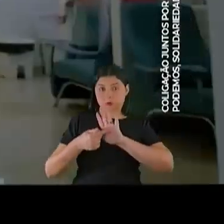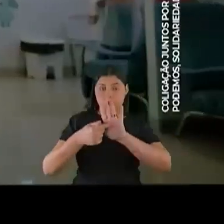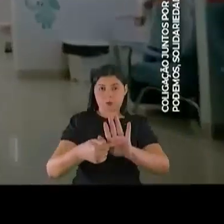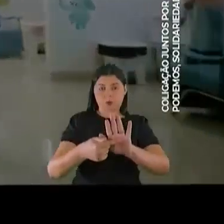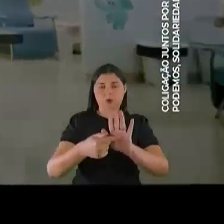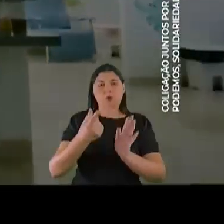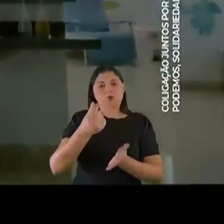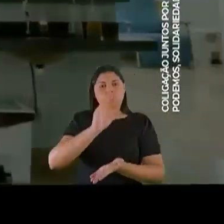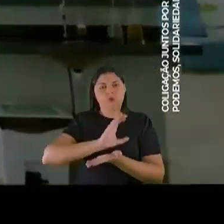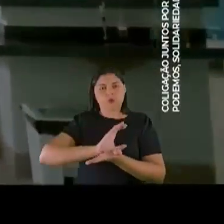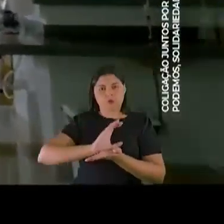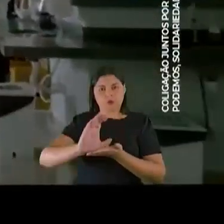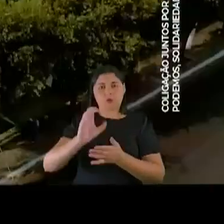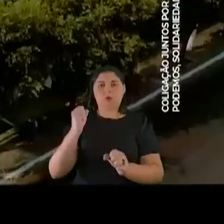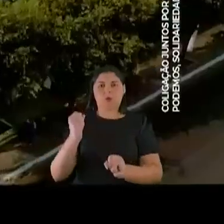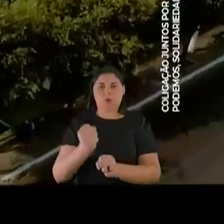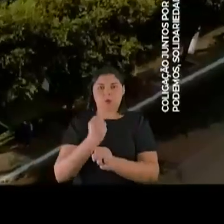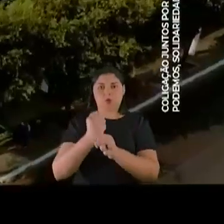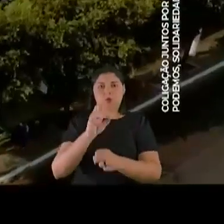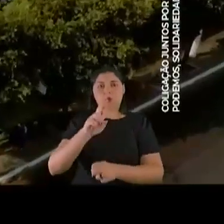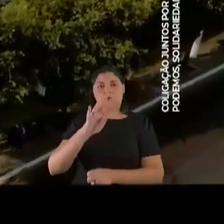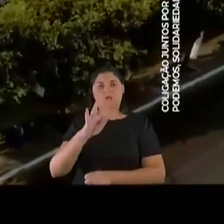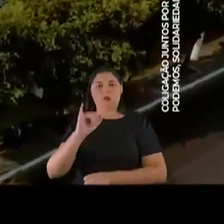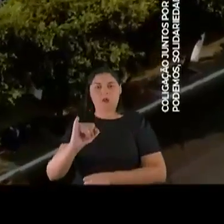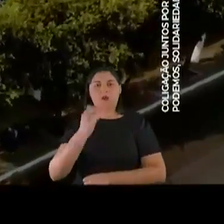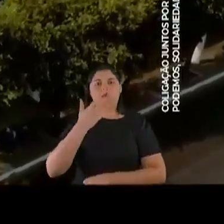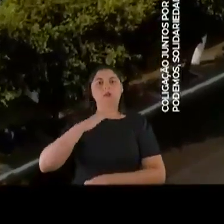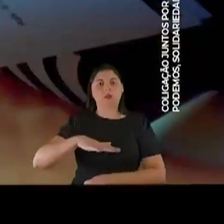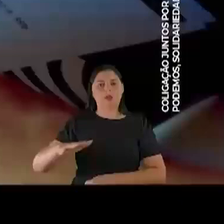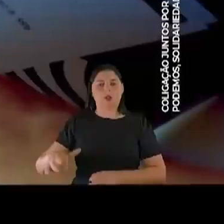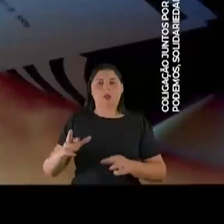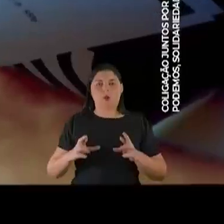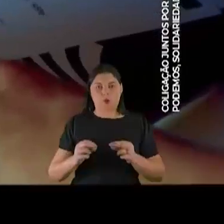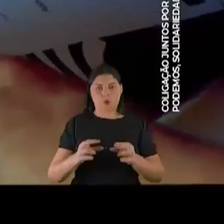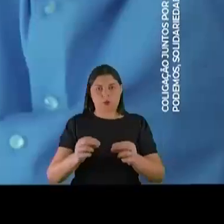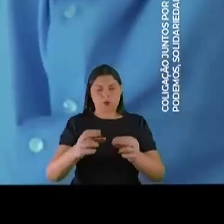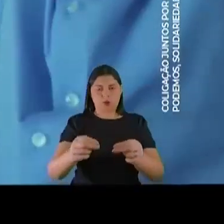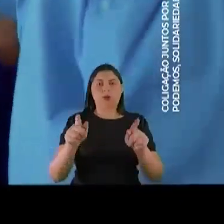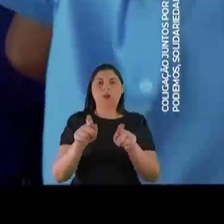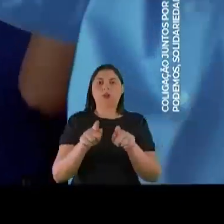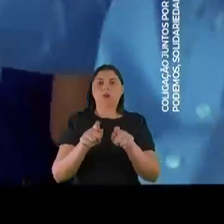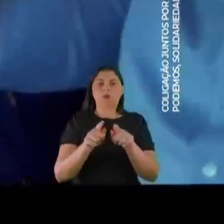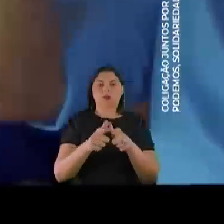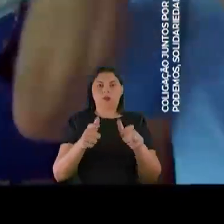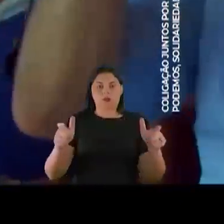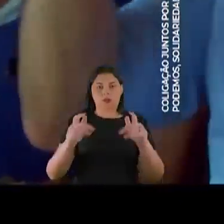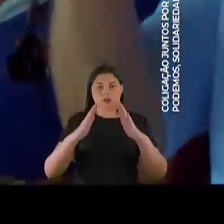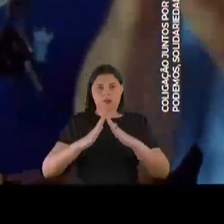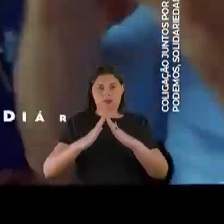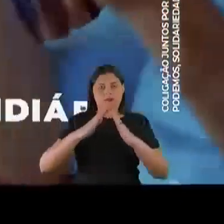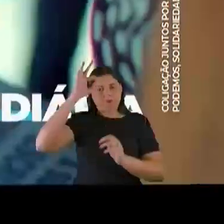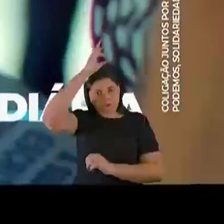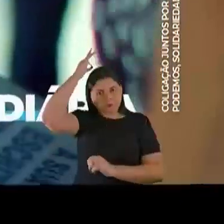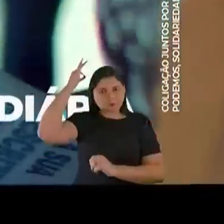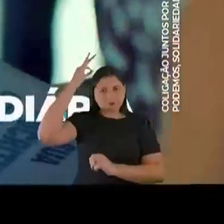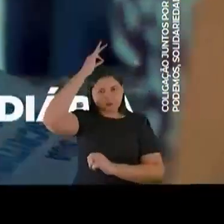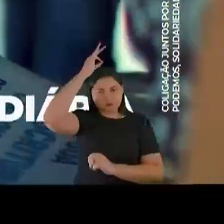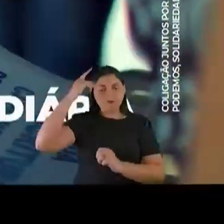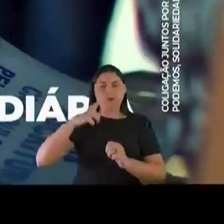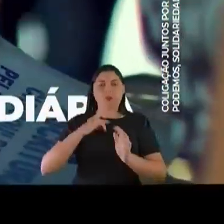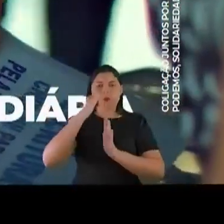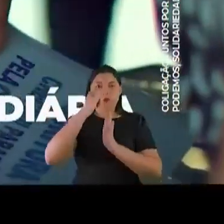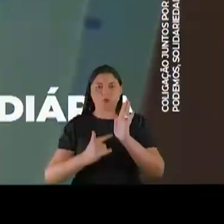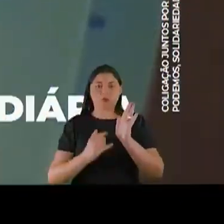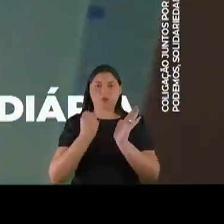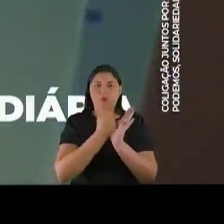UTI infantil do Hospital de Câncer e para a ampliação da Santa Casa. Na regularização funiária, fizemos o maior programa